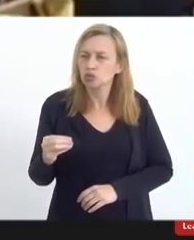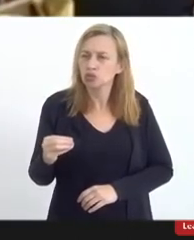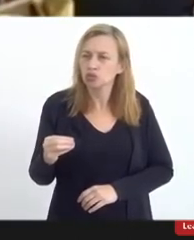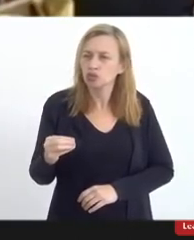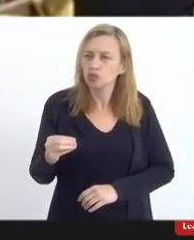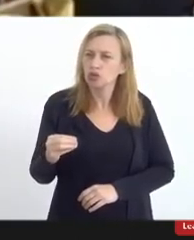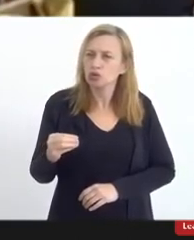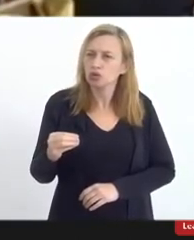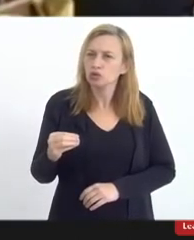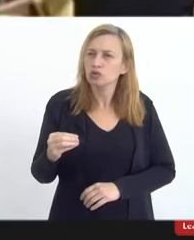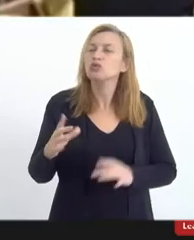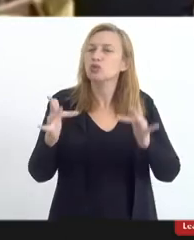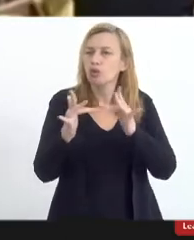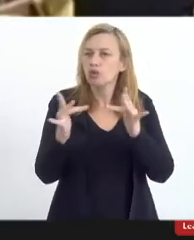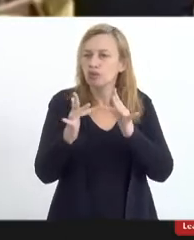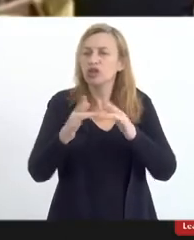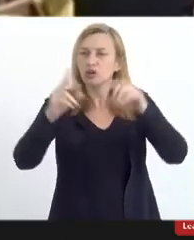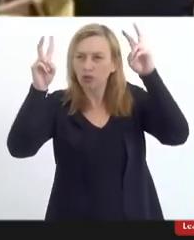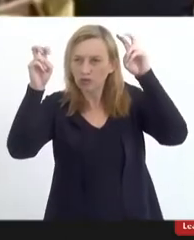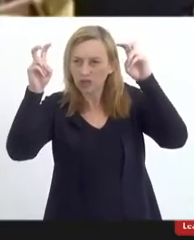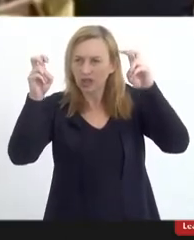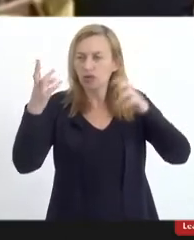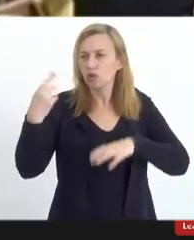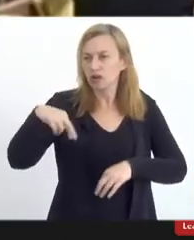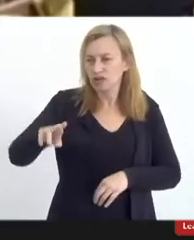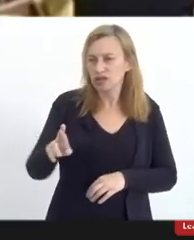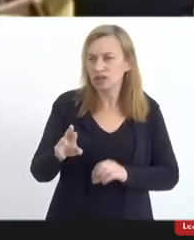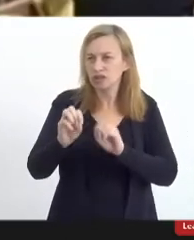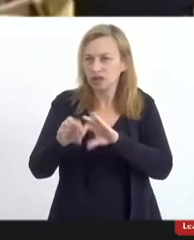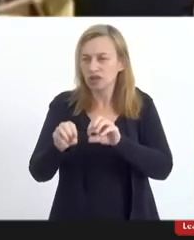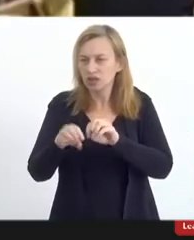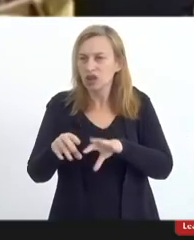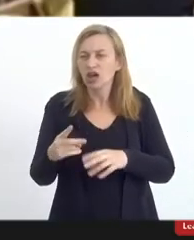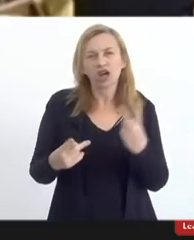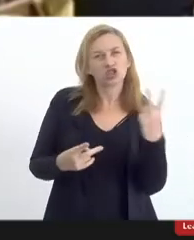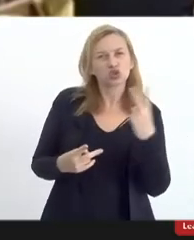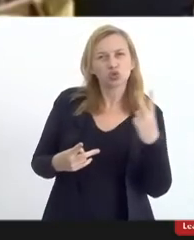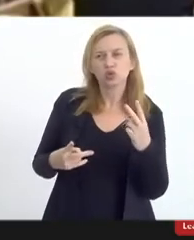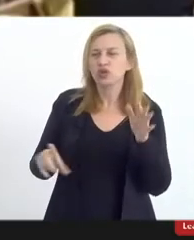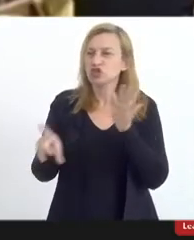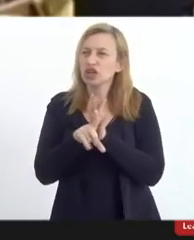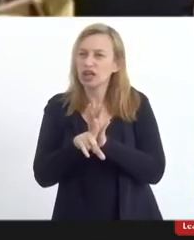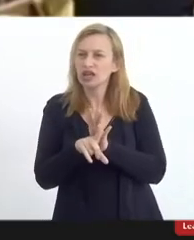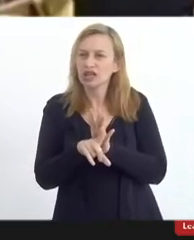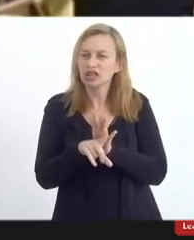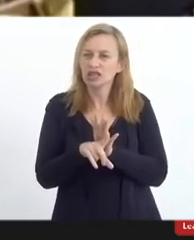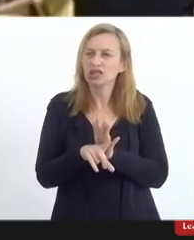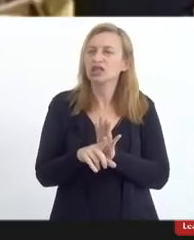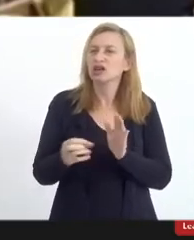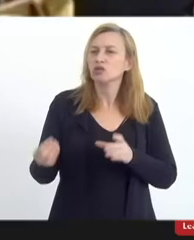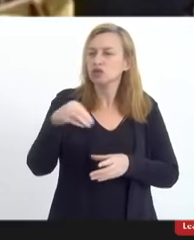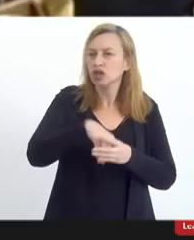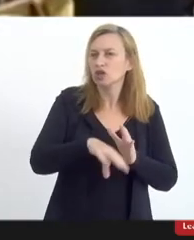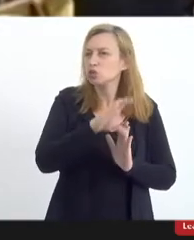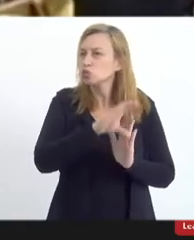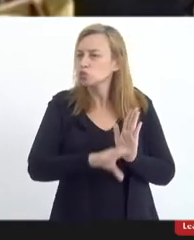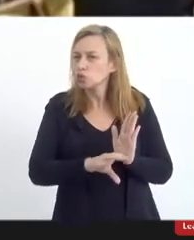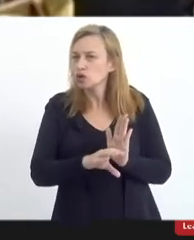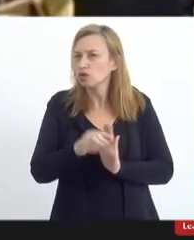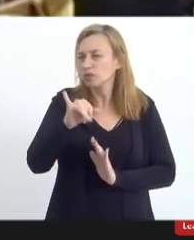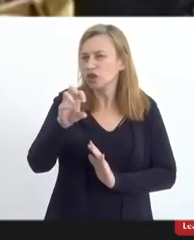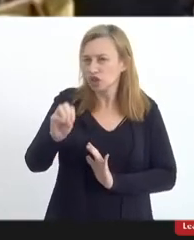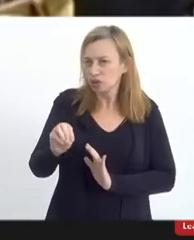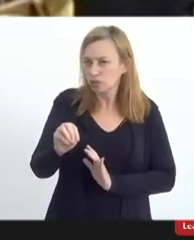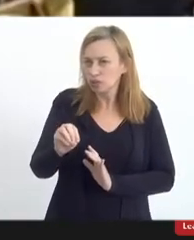o ensino religioso. Então, as duas legislações estão contempladas no currículo mínimo,